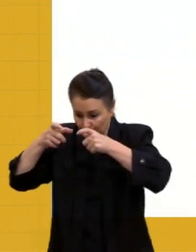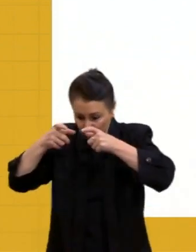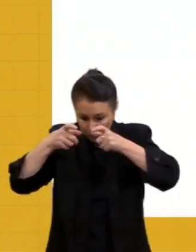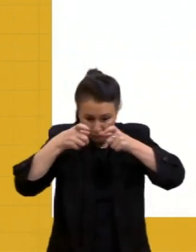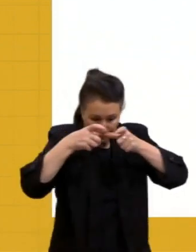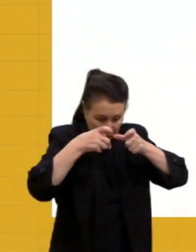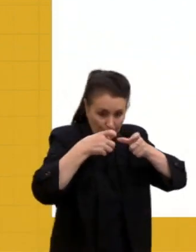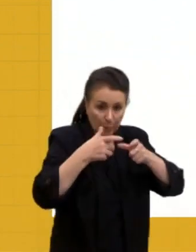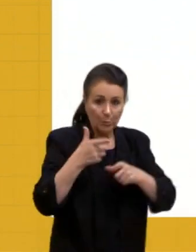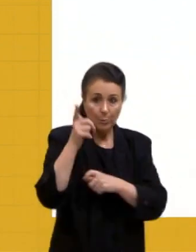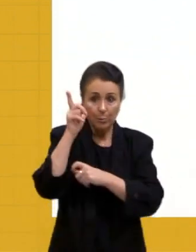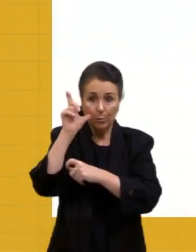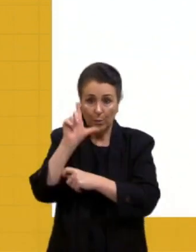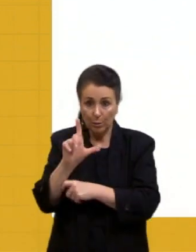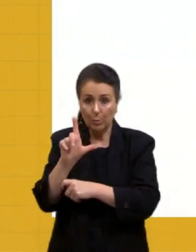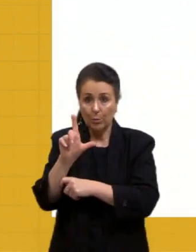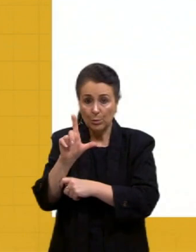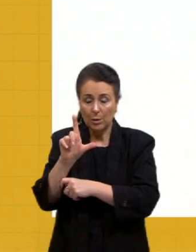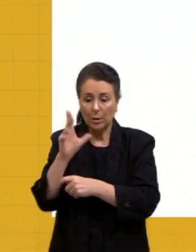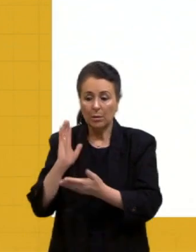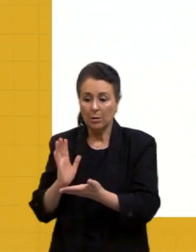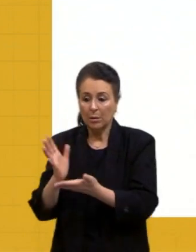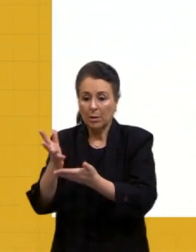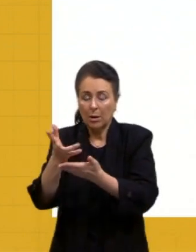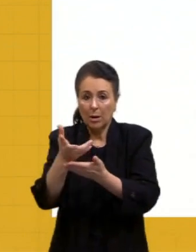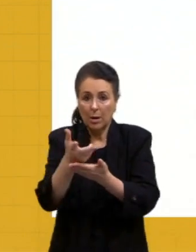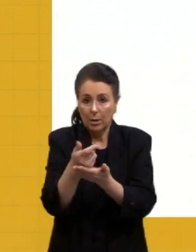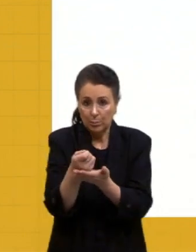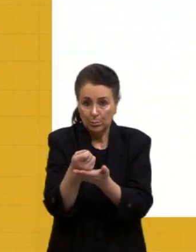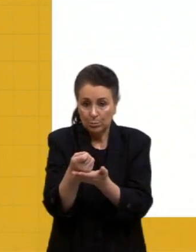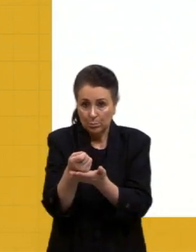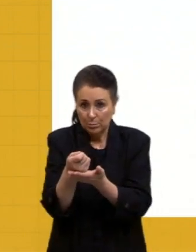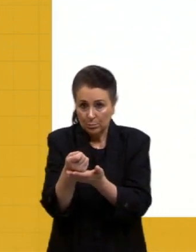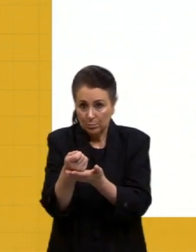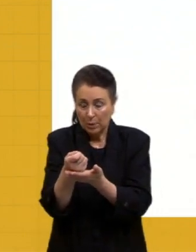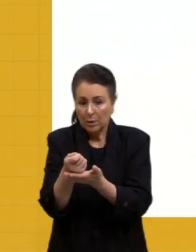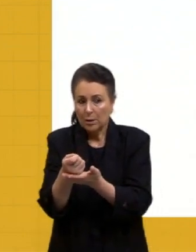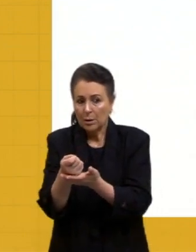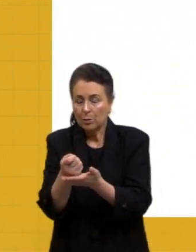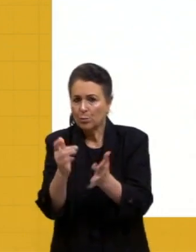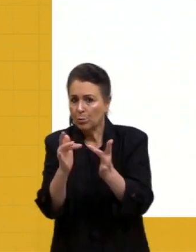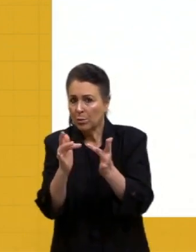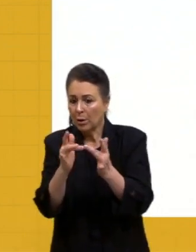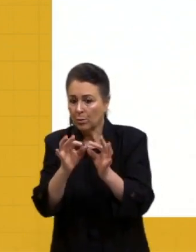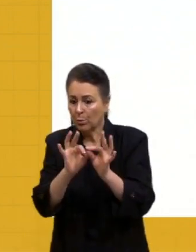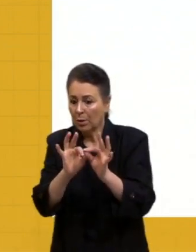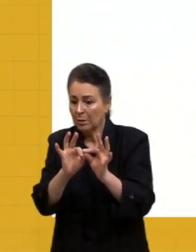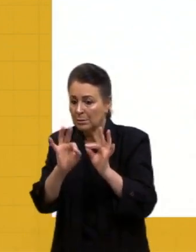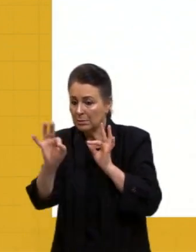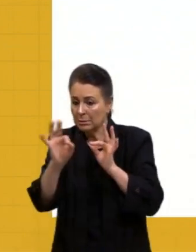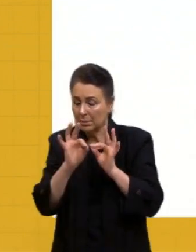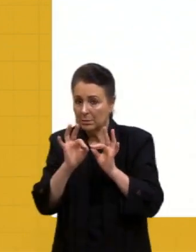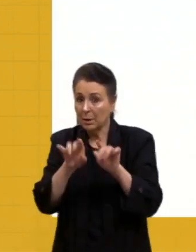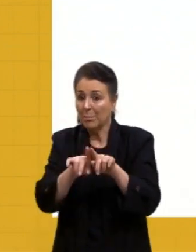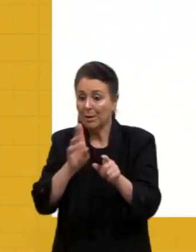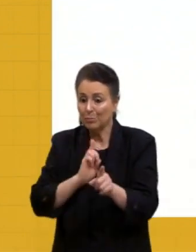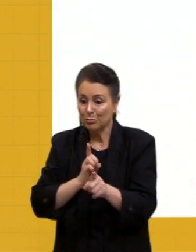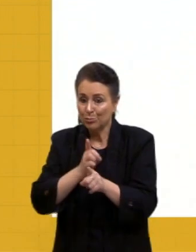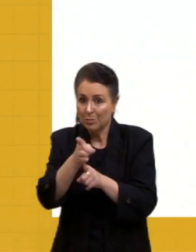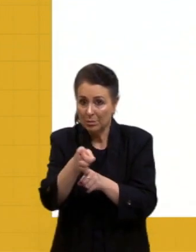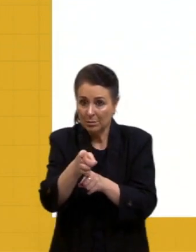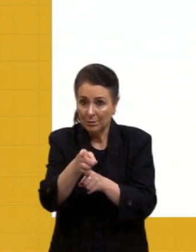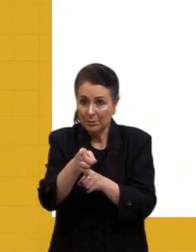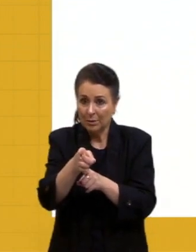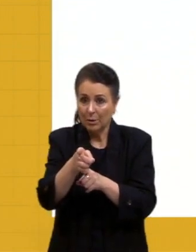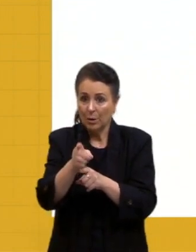para mim ter um dado de forma de contato sem o contato direto. Então, o que que a gente faz?